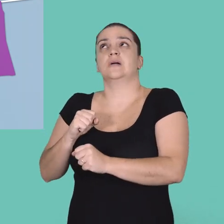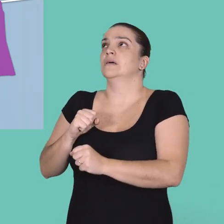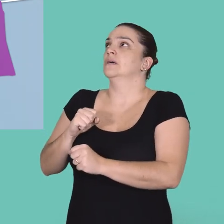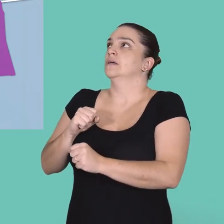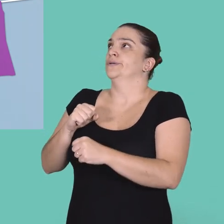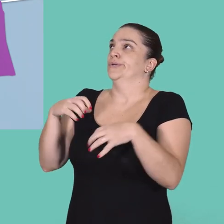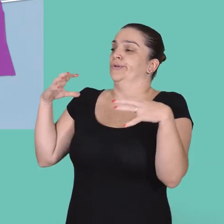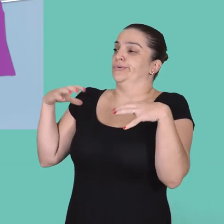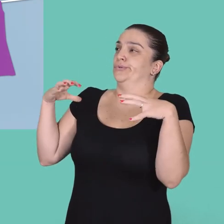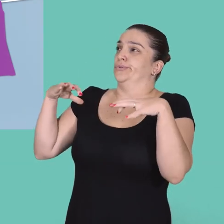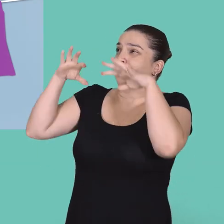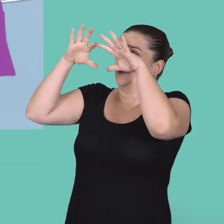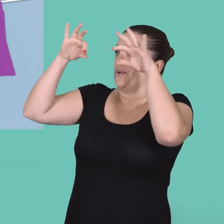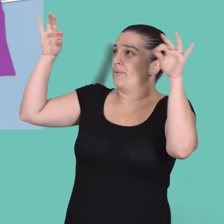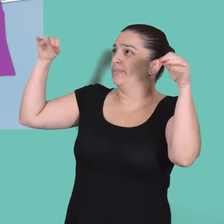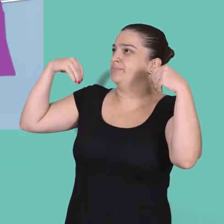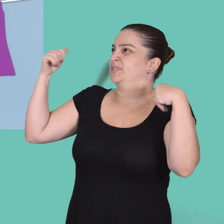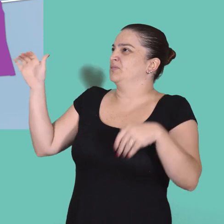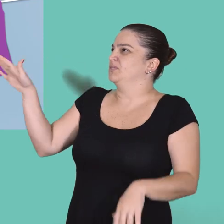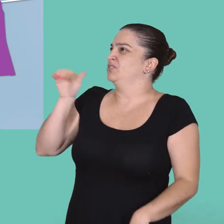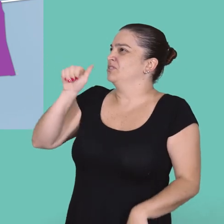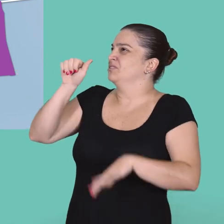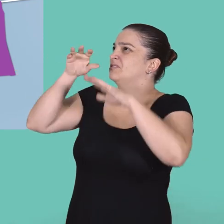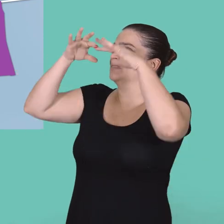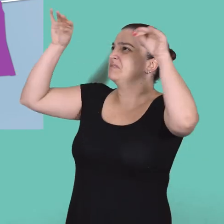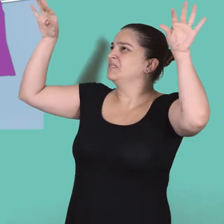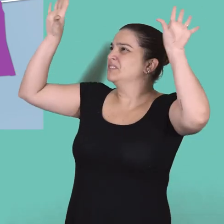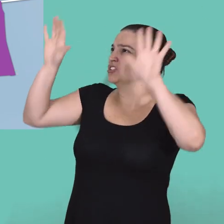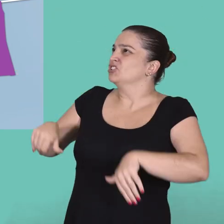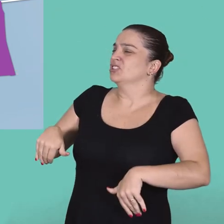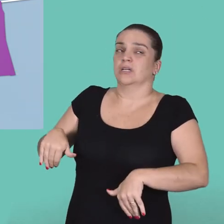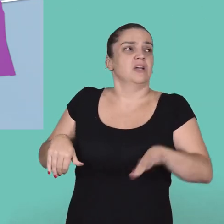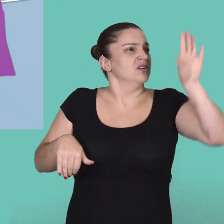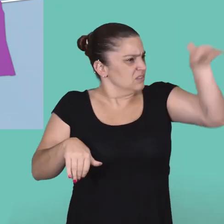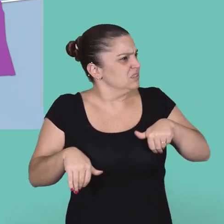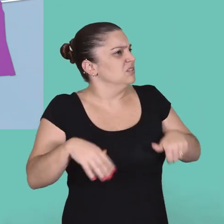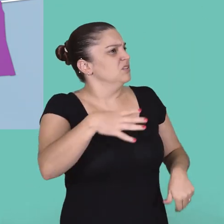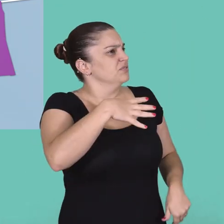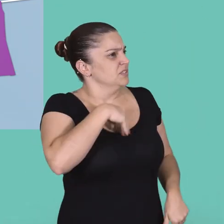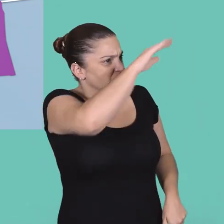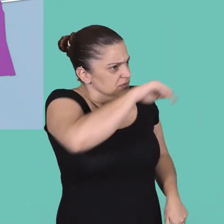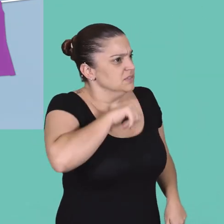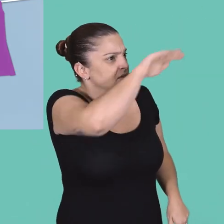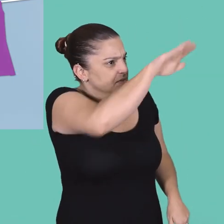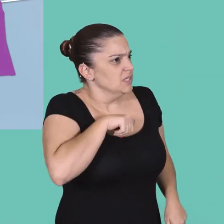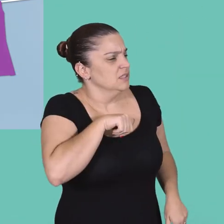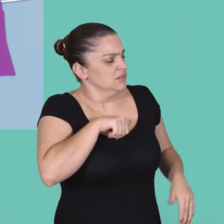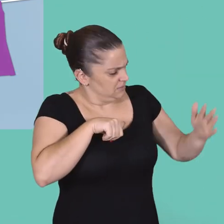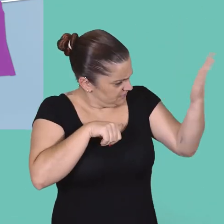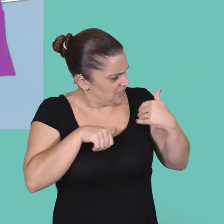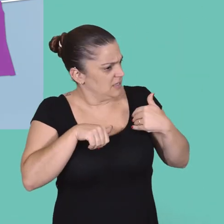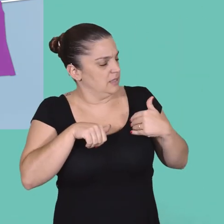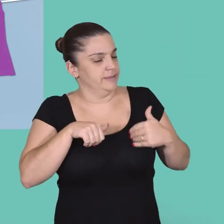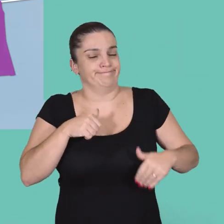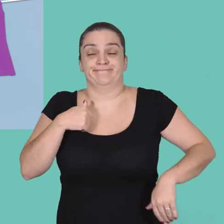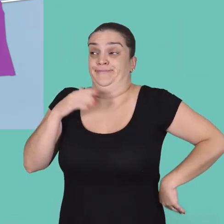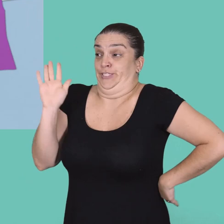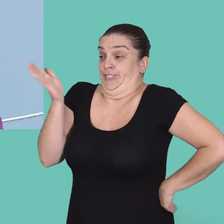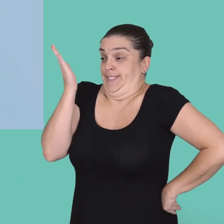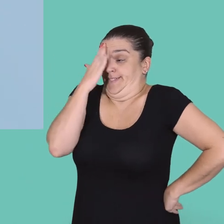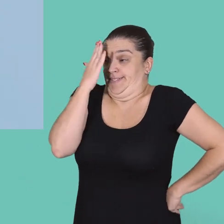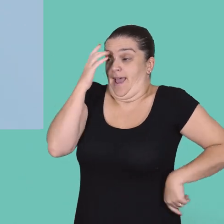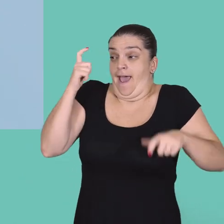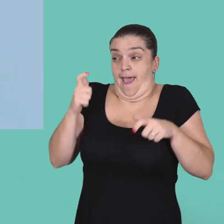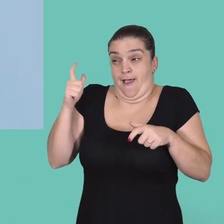Está chovendo, preciso recolher essa roupa, vou chamar a Carlota para me ajudar. Carlota, Carlota, vem aqui menina.